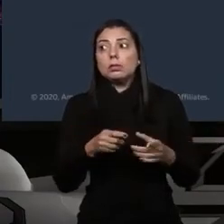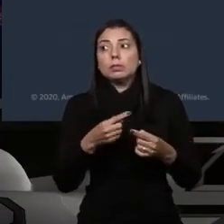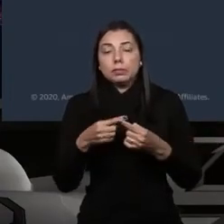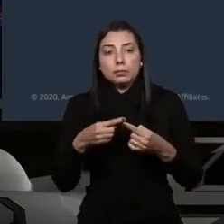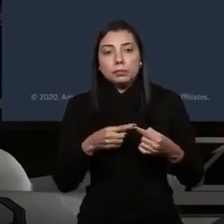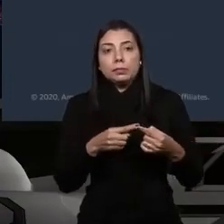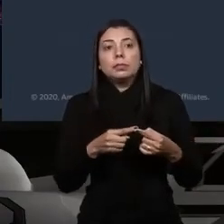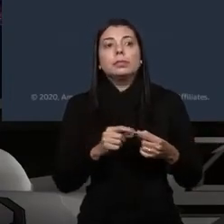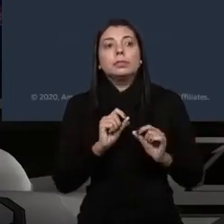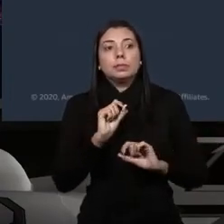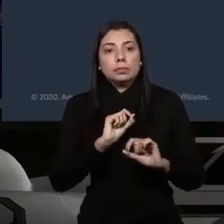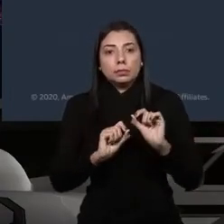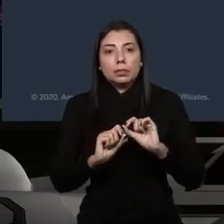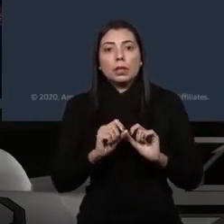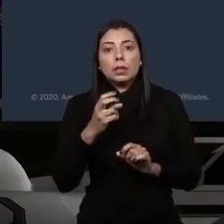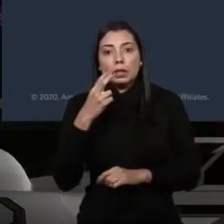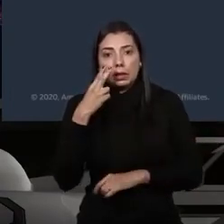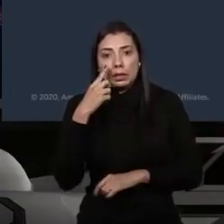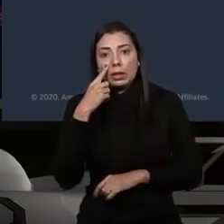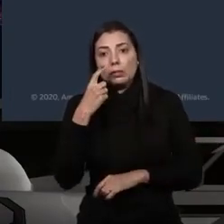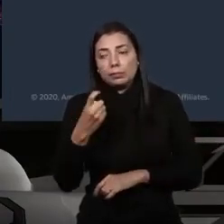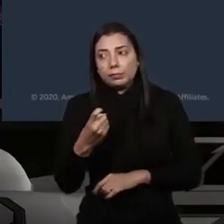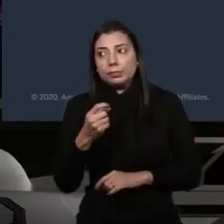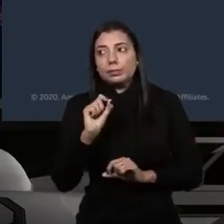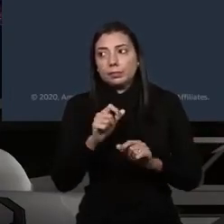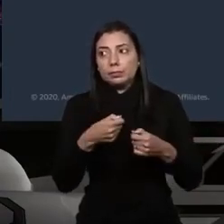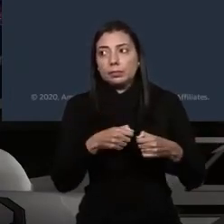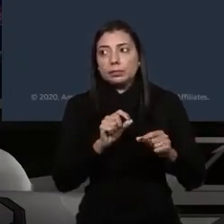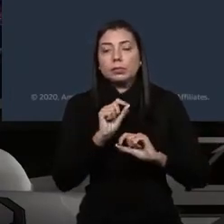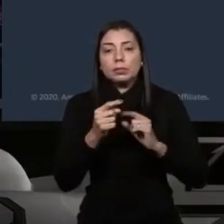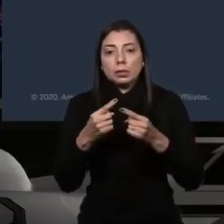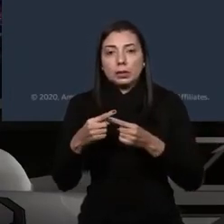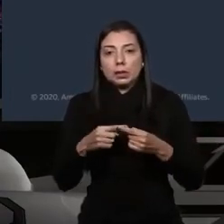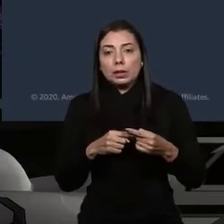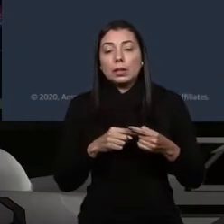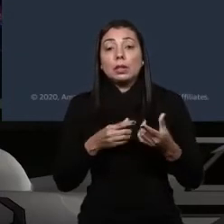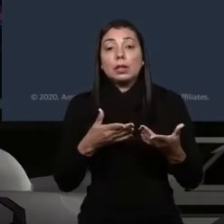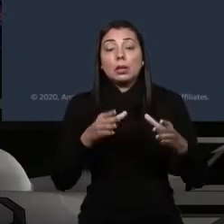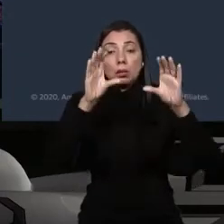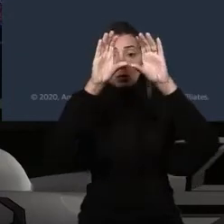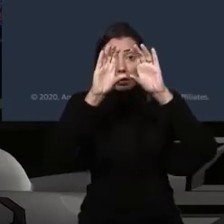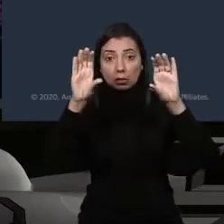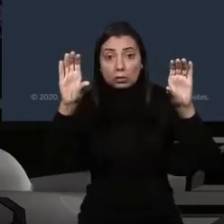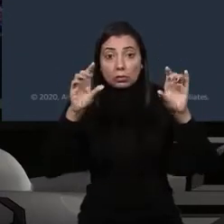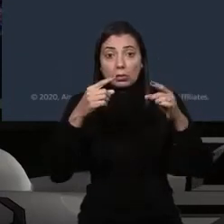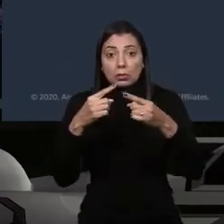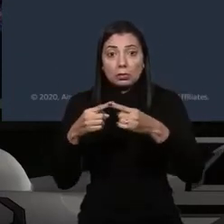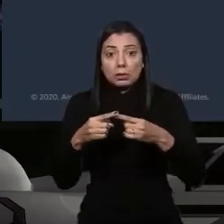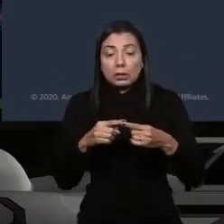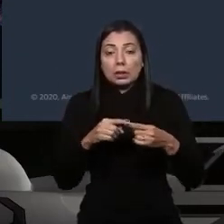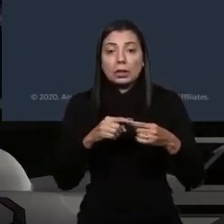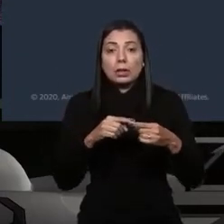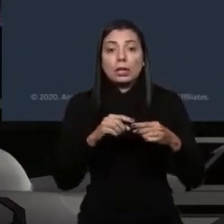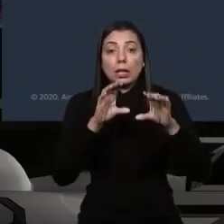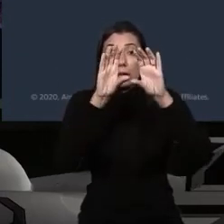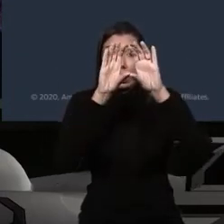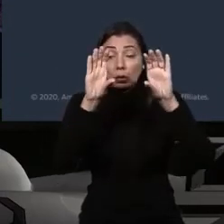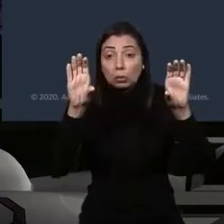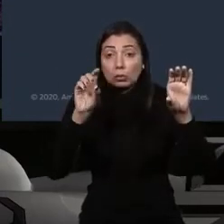Outro fator muito interessante é a elasticidade e a economicidade que a nuvem pode dar. A nuvem, ela